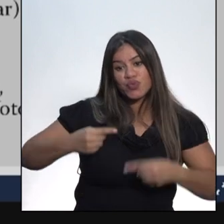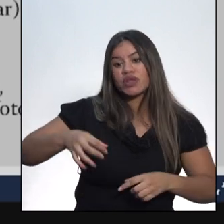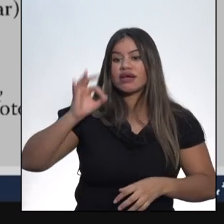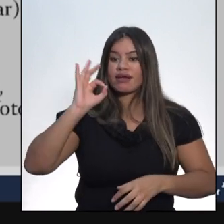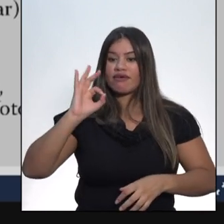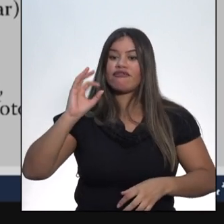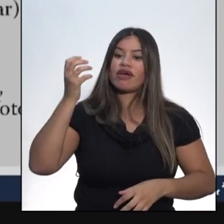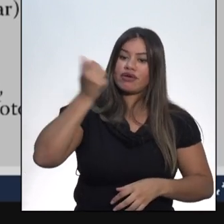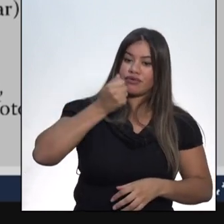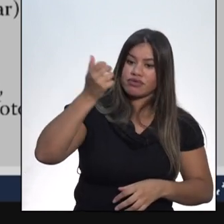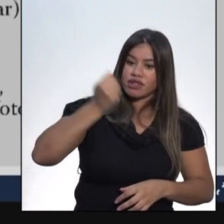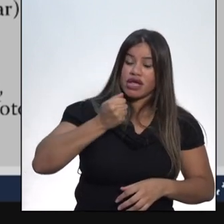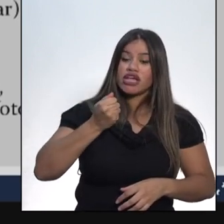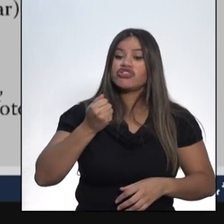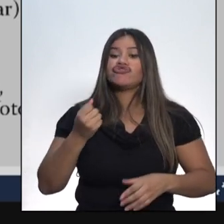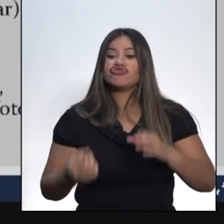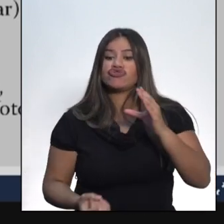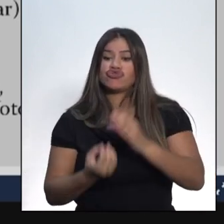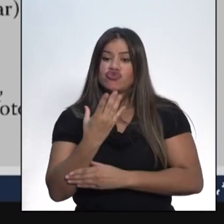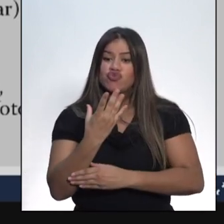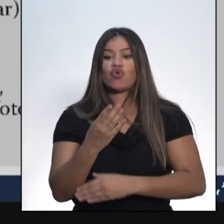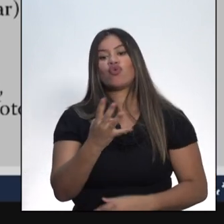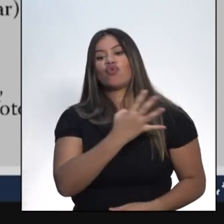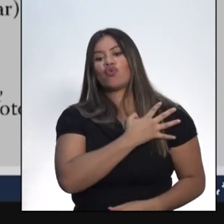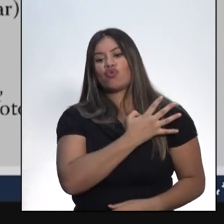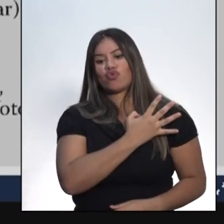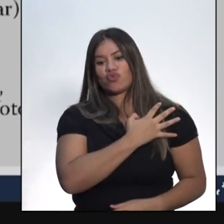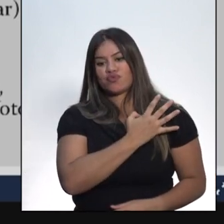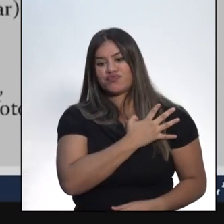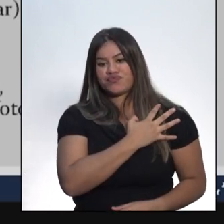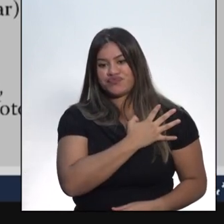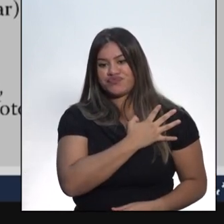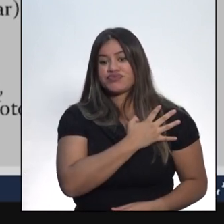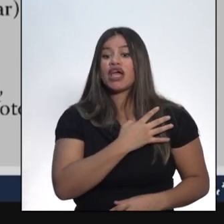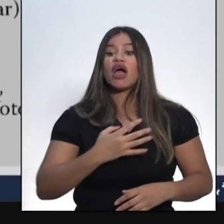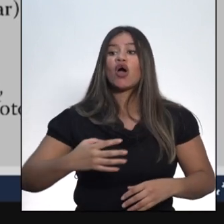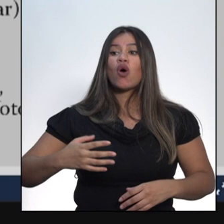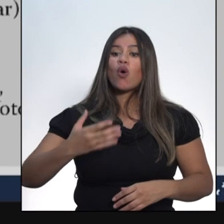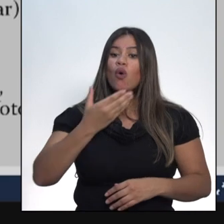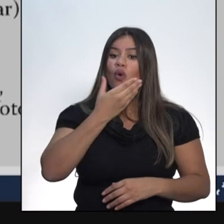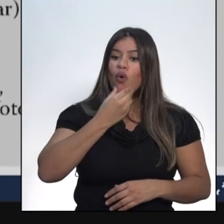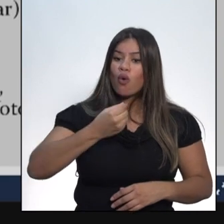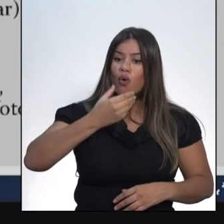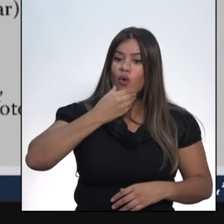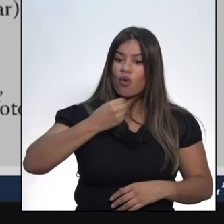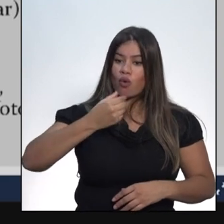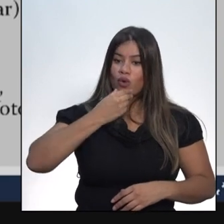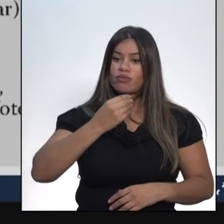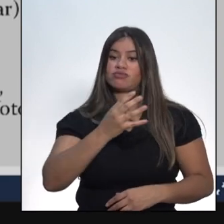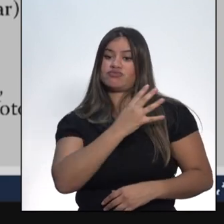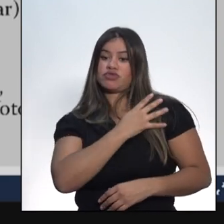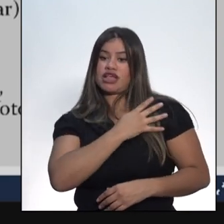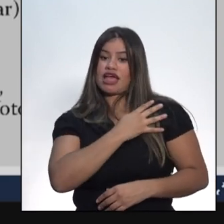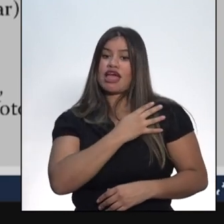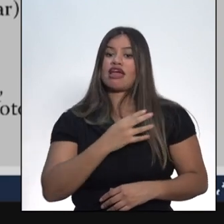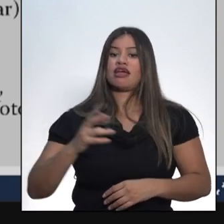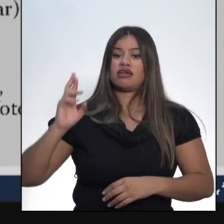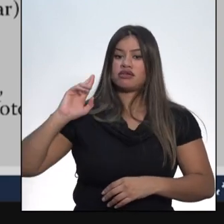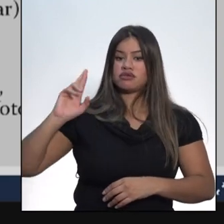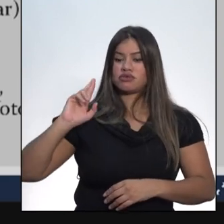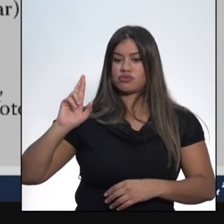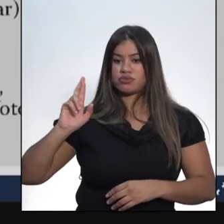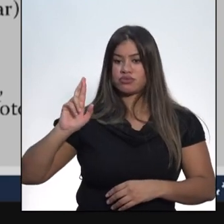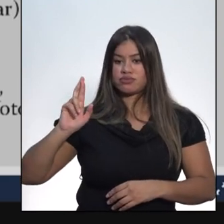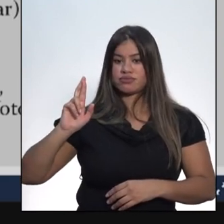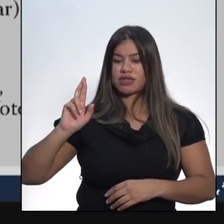desenvolveu-se o fenômeno do coronelismo. O coronel era o membro de uma oligarquia. Ele era um